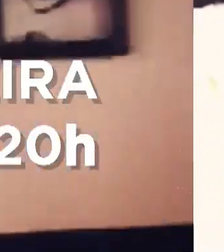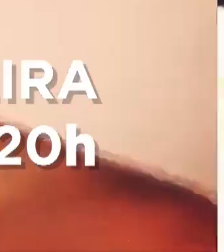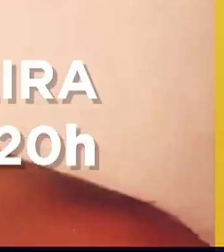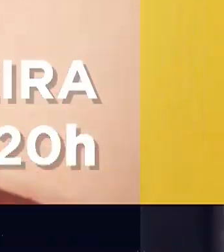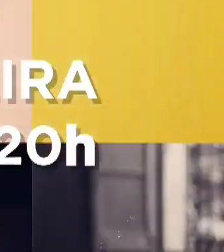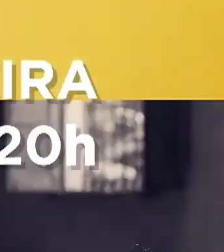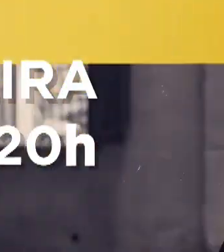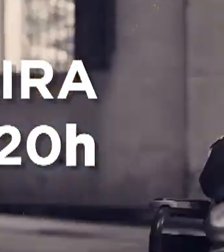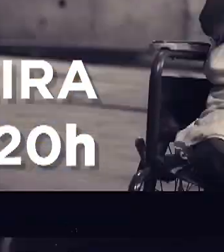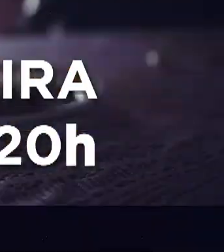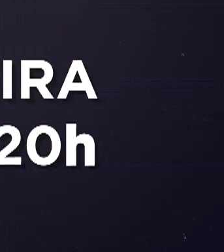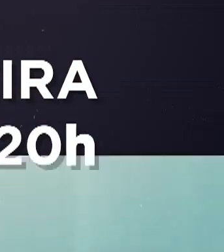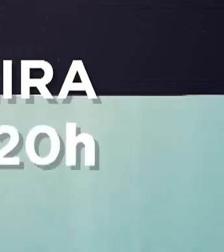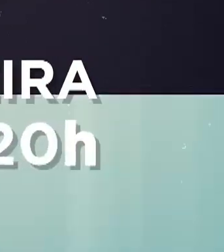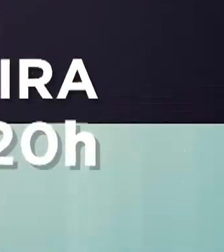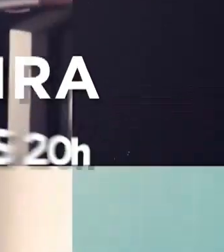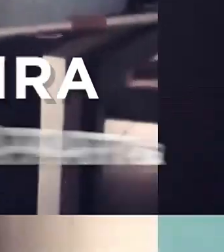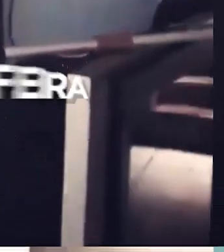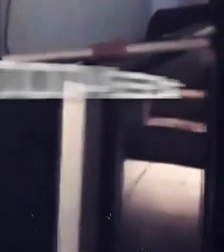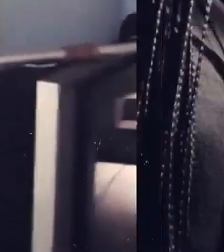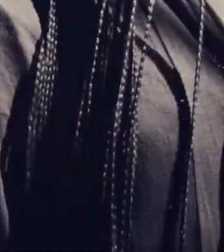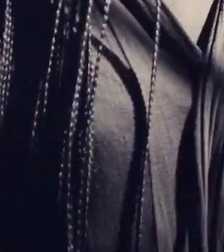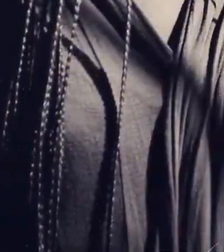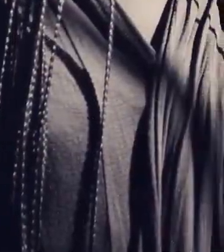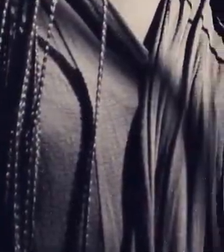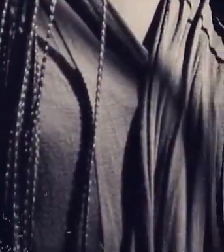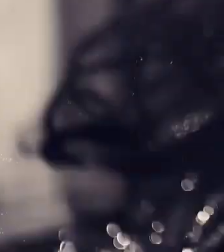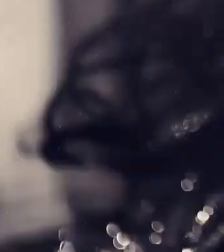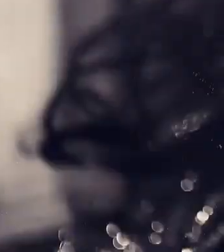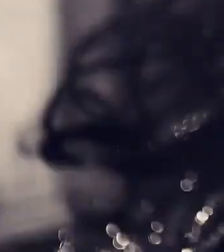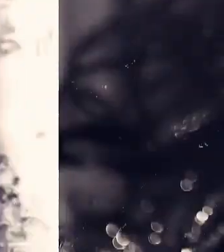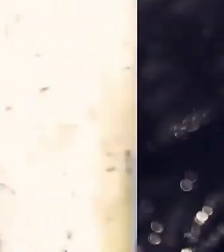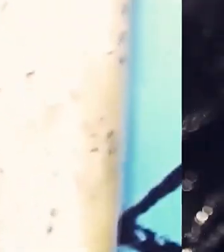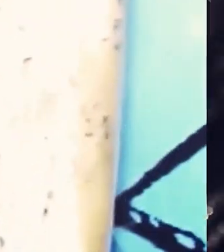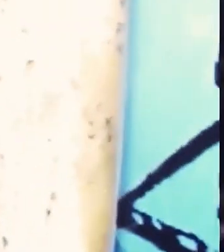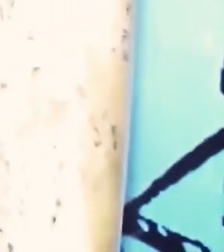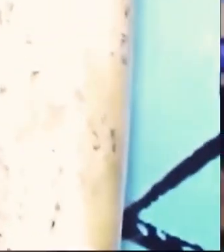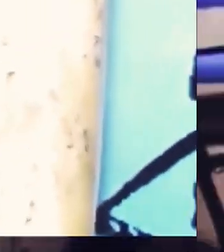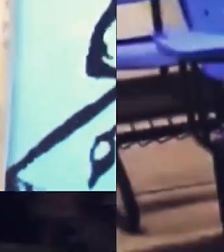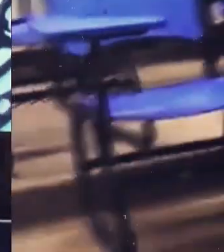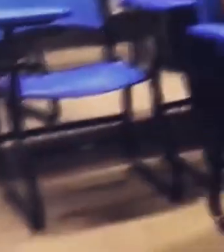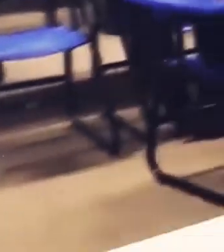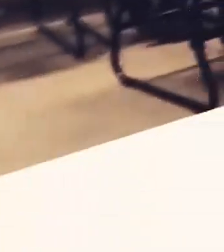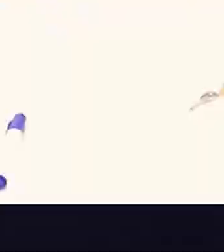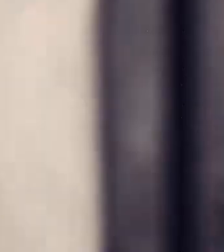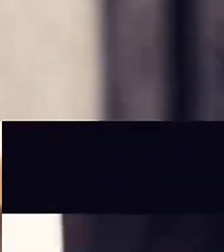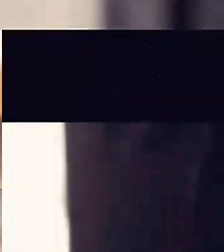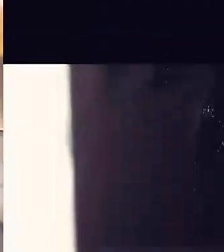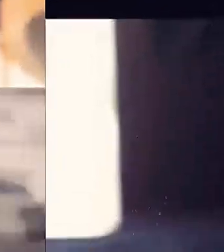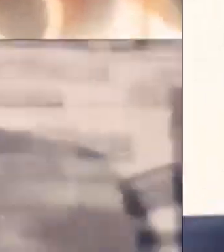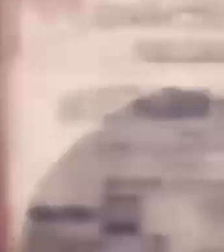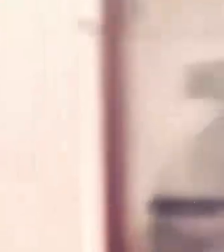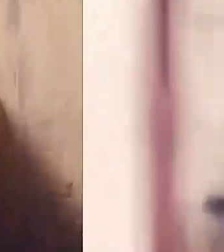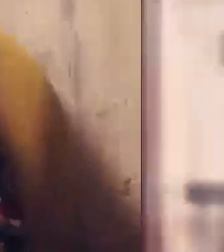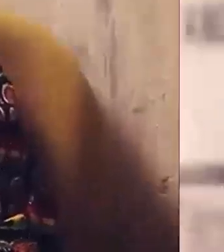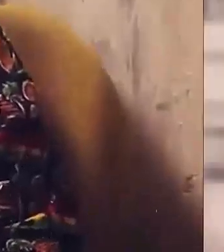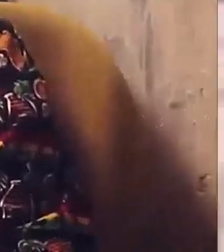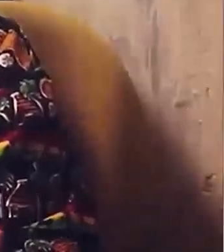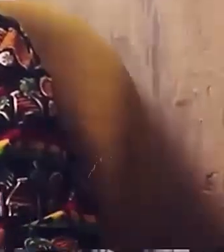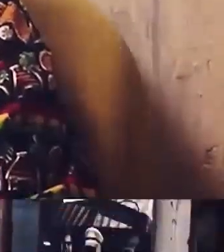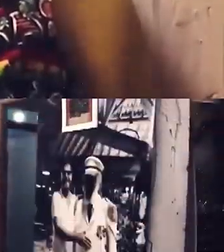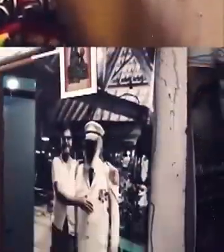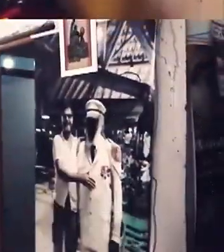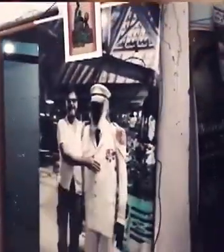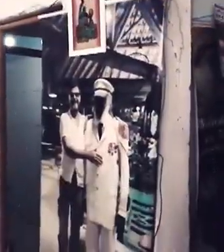dezembro, a partir das oito da noite, você vai ver uma produção diferente. A gente começa no dia dois de dezembro com o